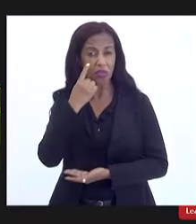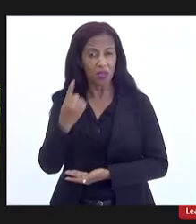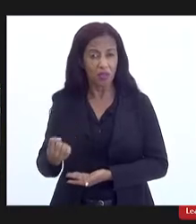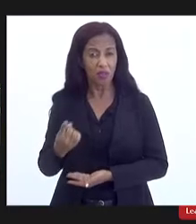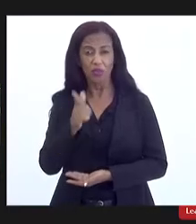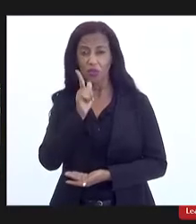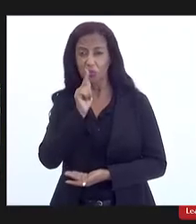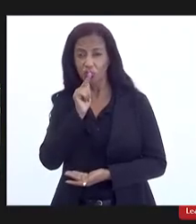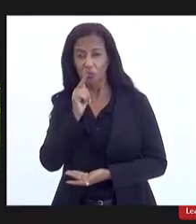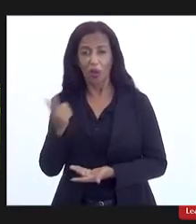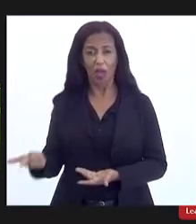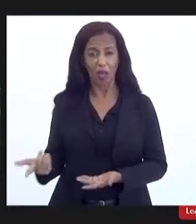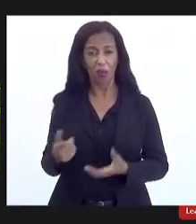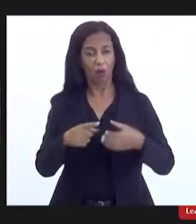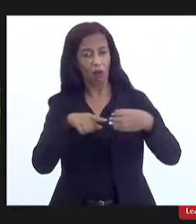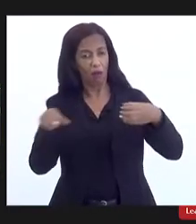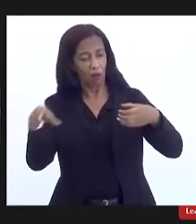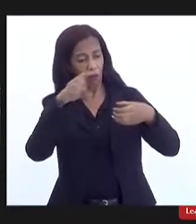água com